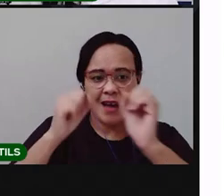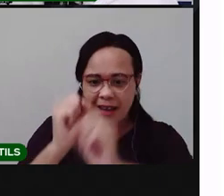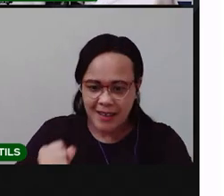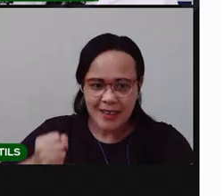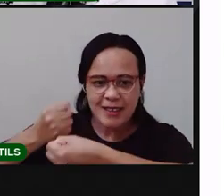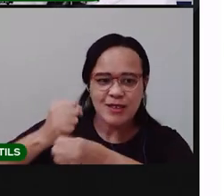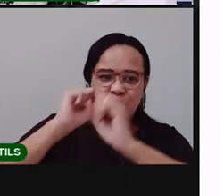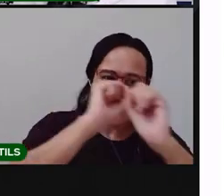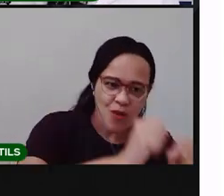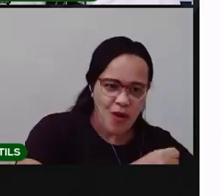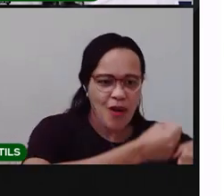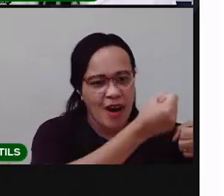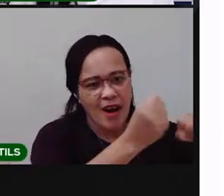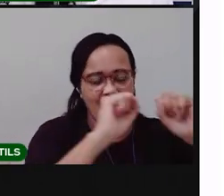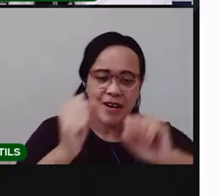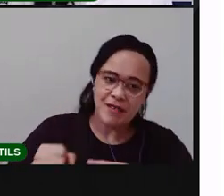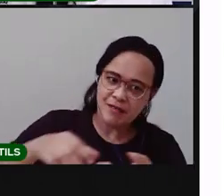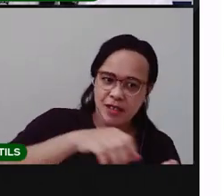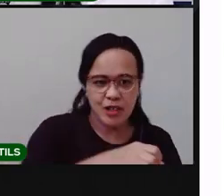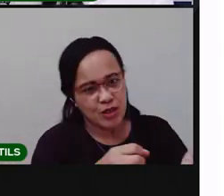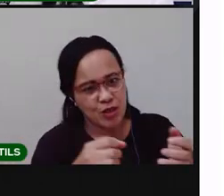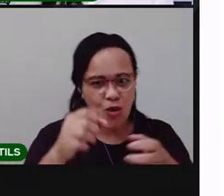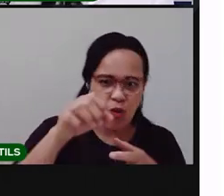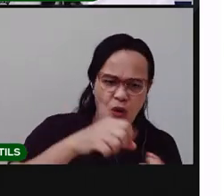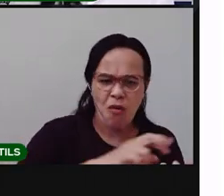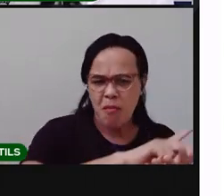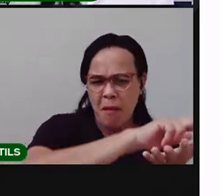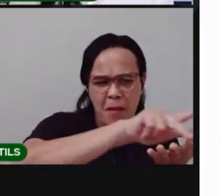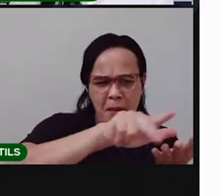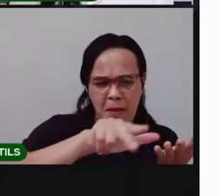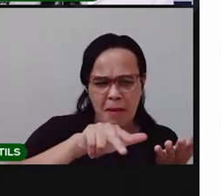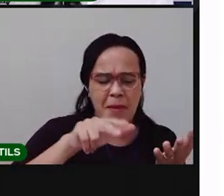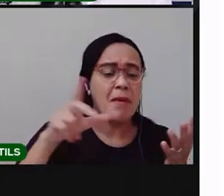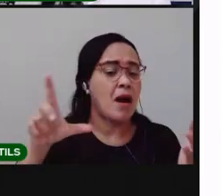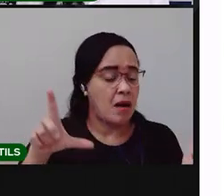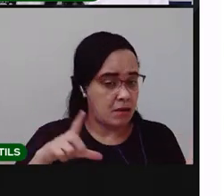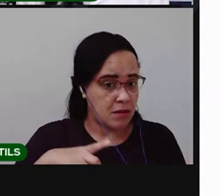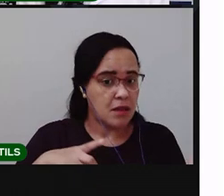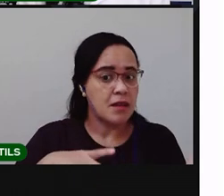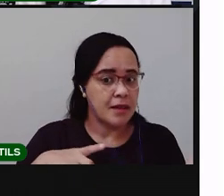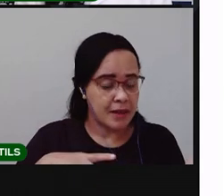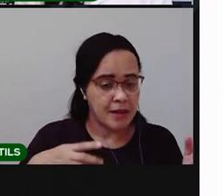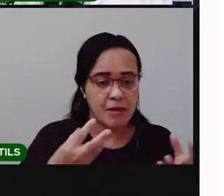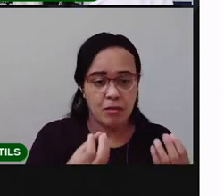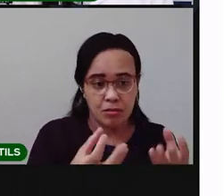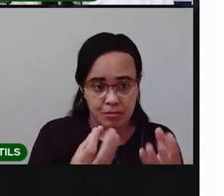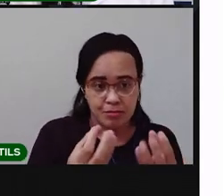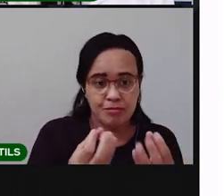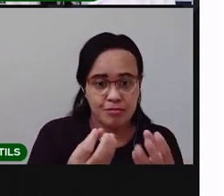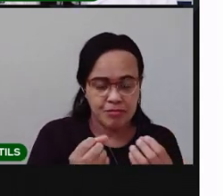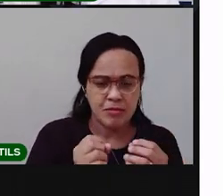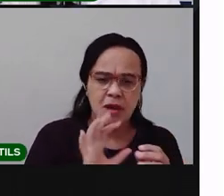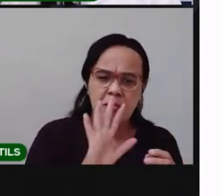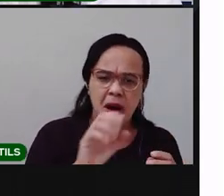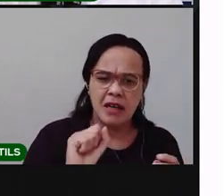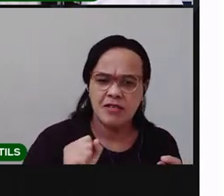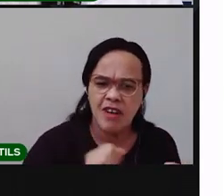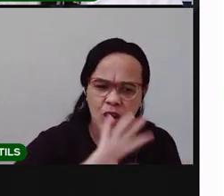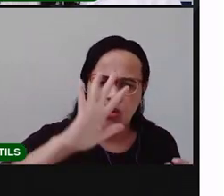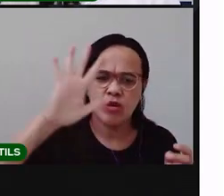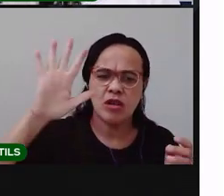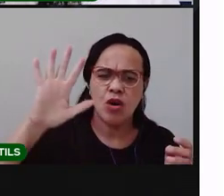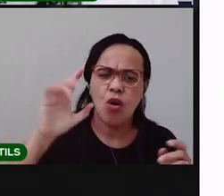vou deixá-la virar, dentre várias outras. Não é isso? E valores? Quando a gente